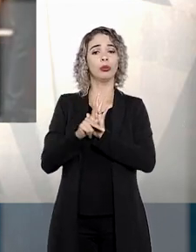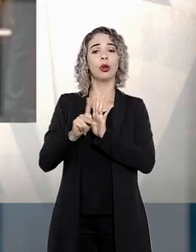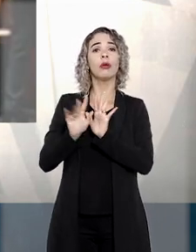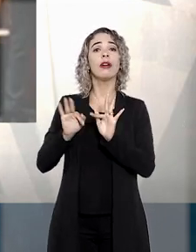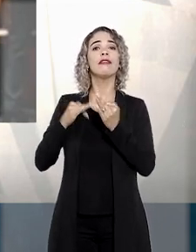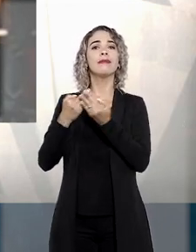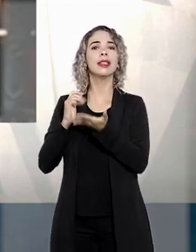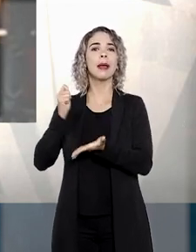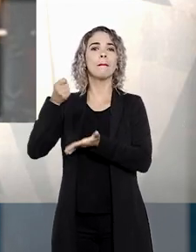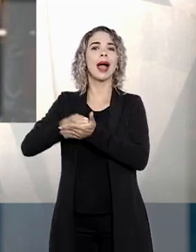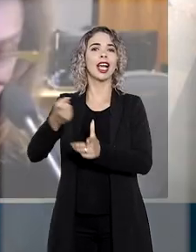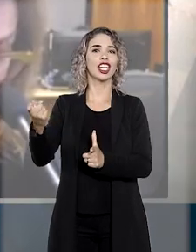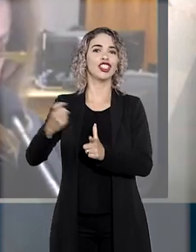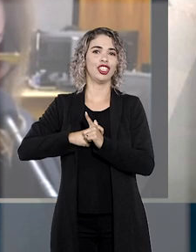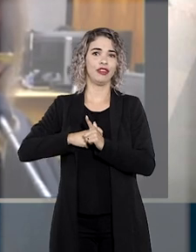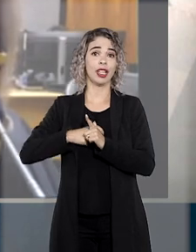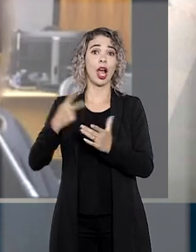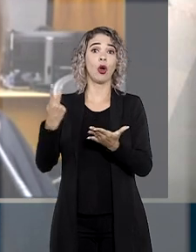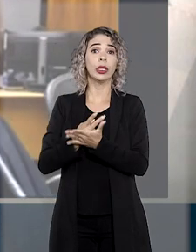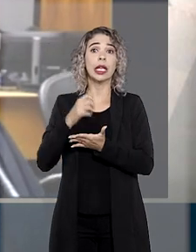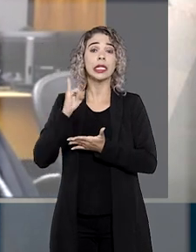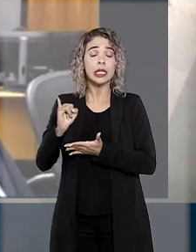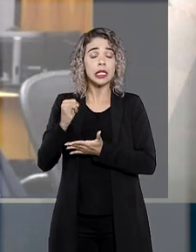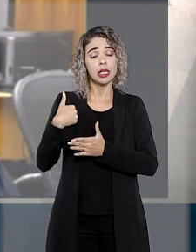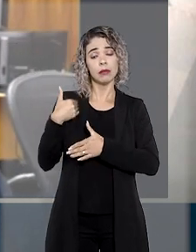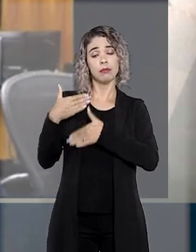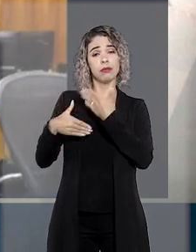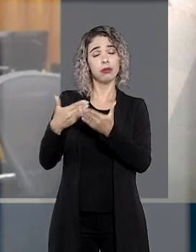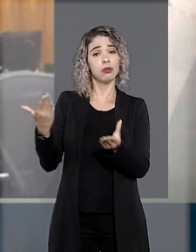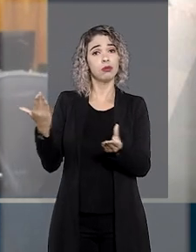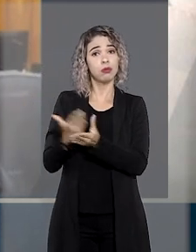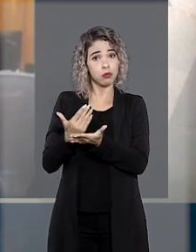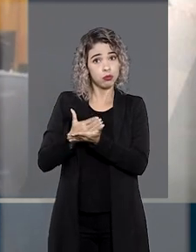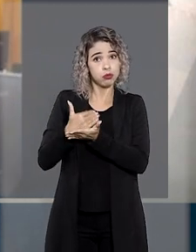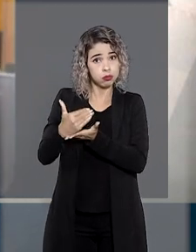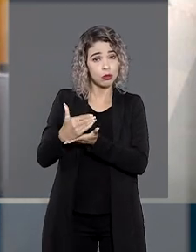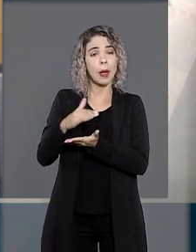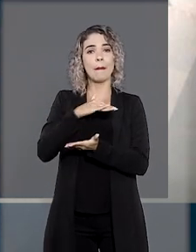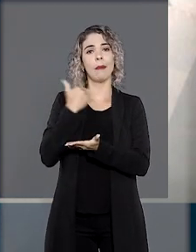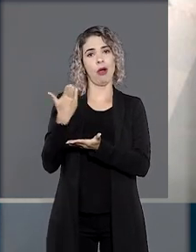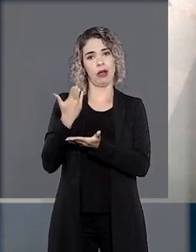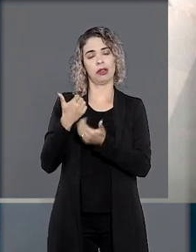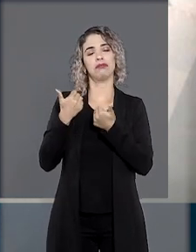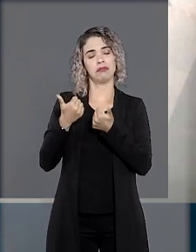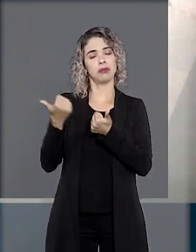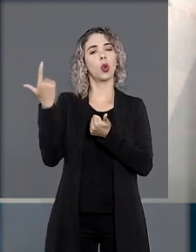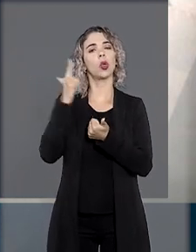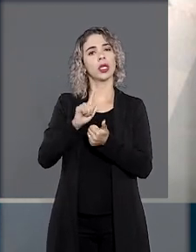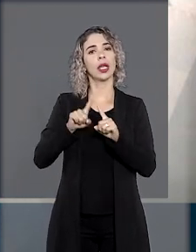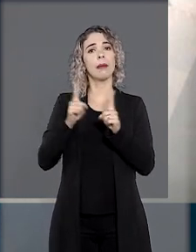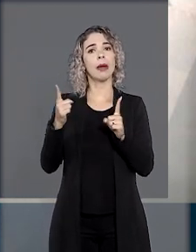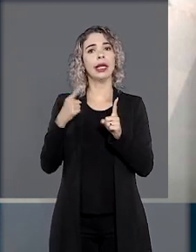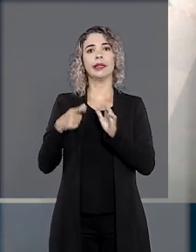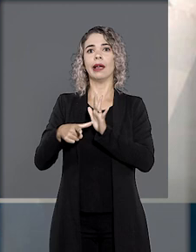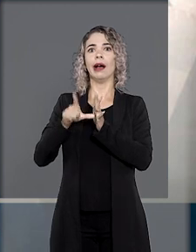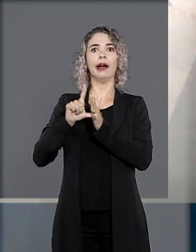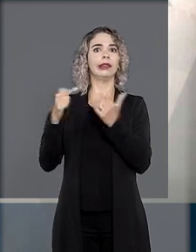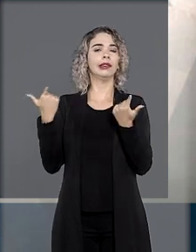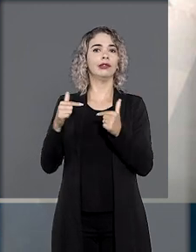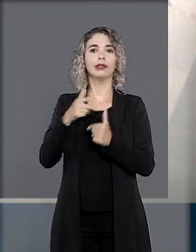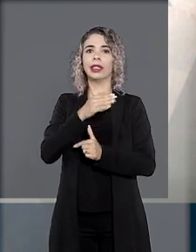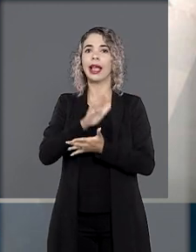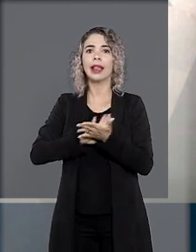processual pelos herdeiros, que ocorre apenas quando a parte falece no curso do processo. Segundo o ministro, nem sequer houve